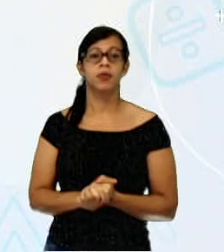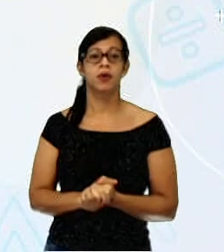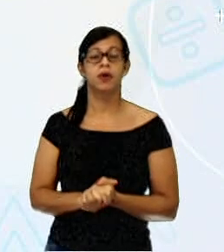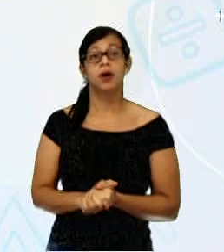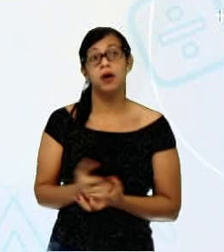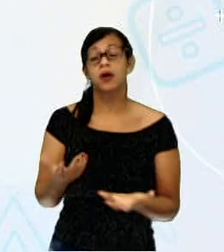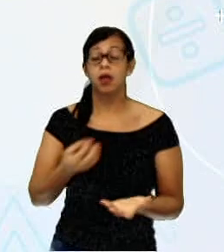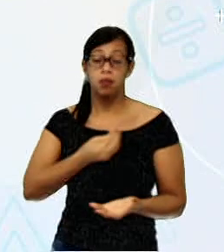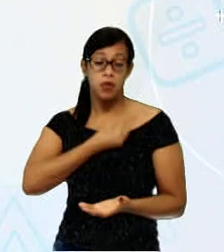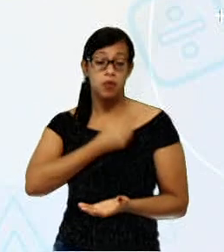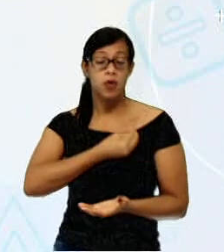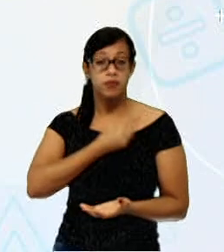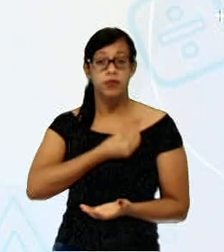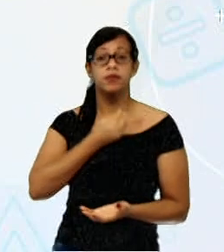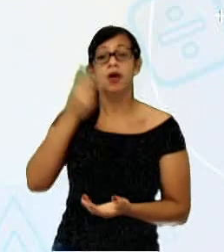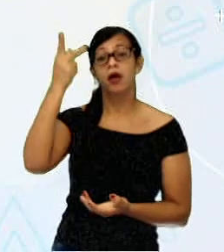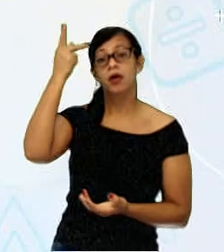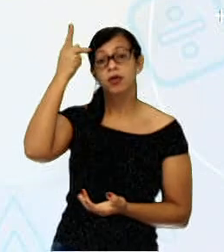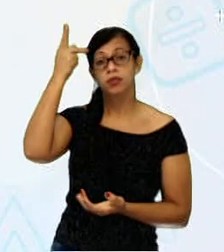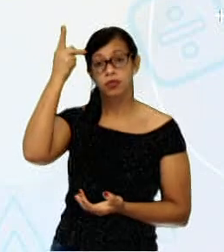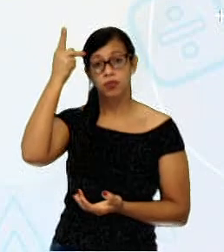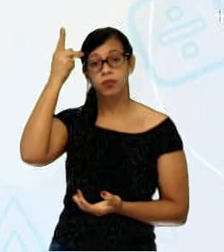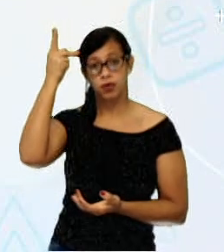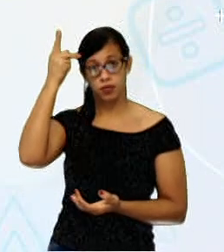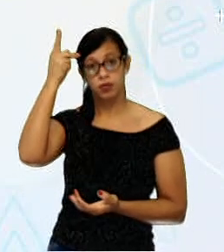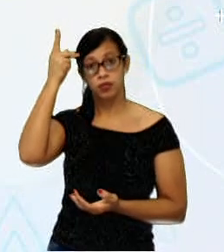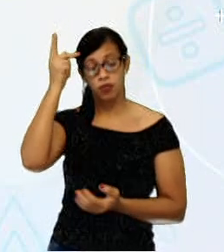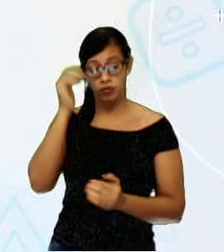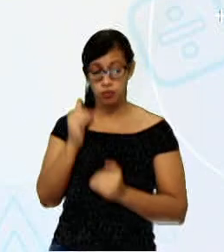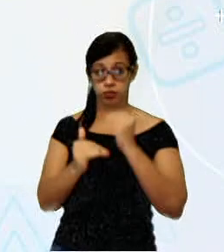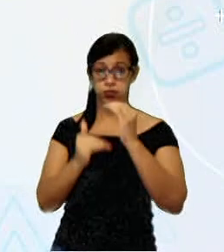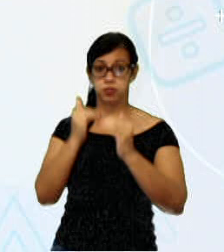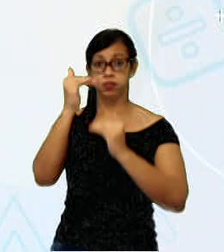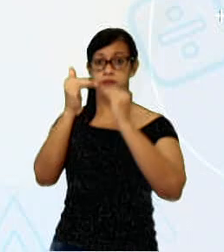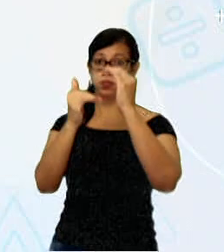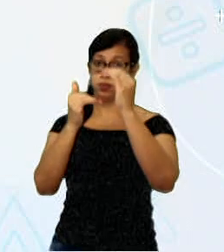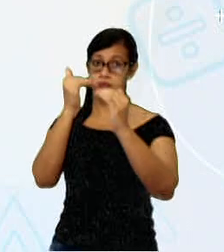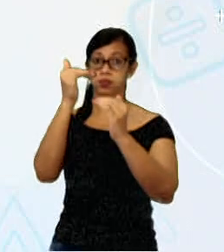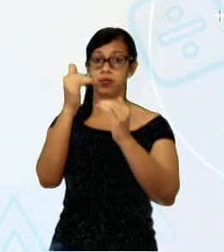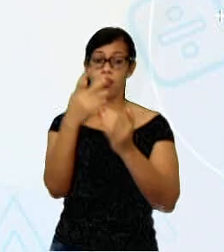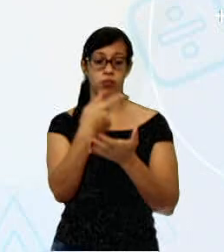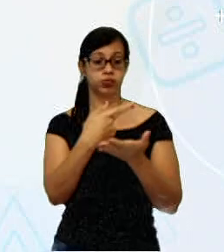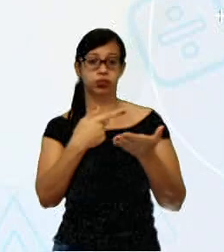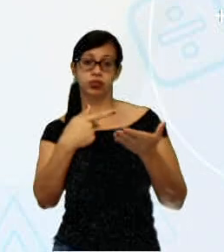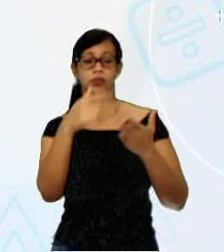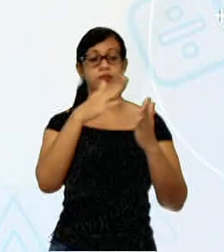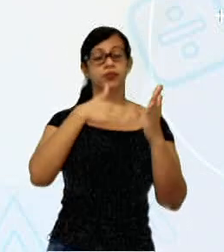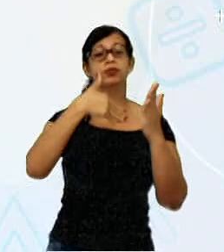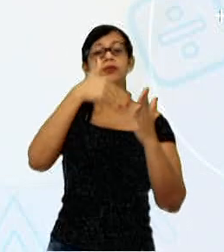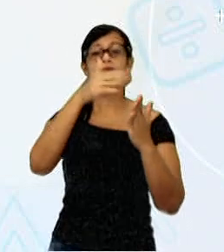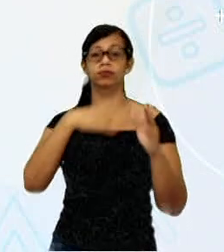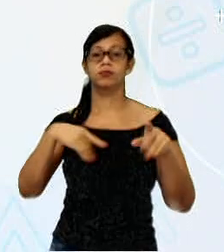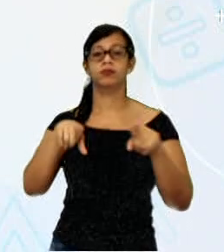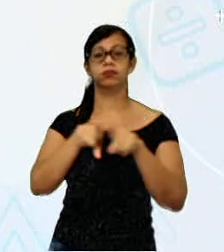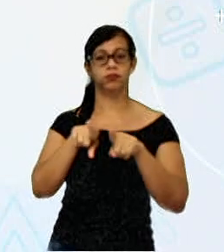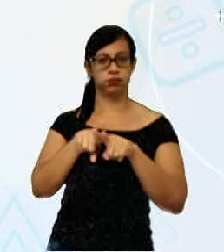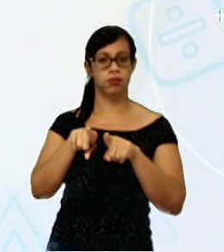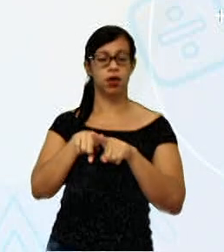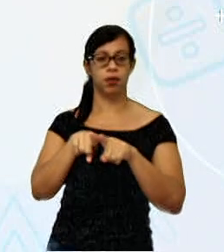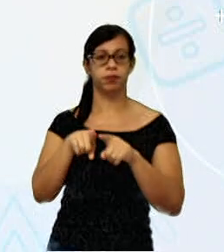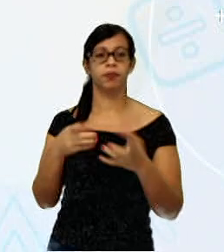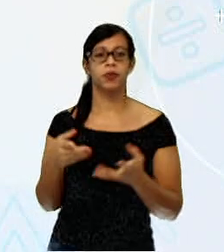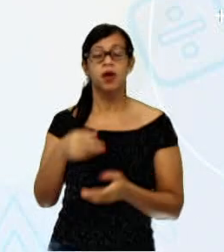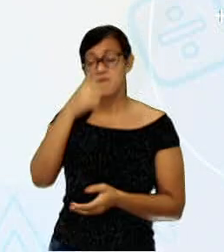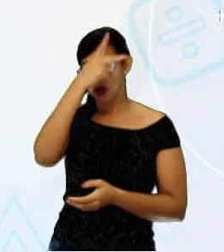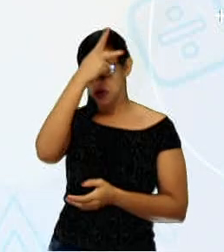São Paulo, onde firmou carreira artística. E muitos artistas, muitos críticos de artes afirmam que